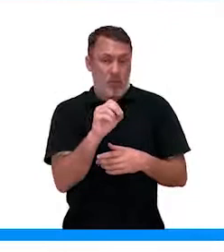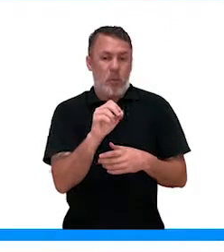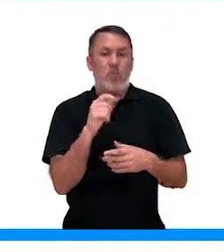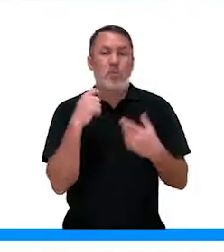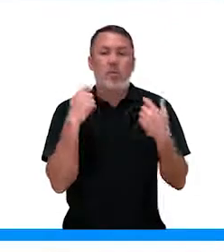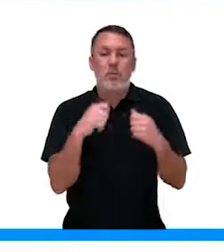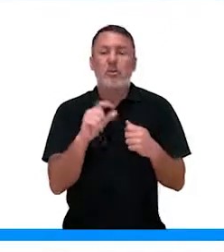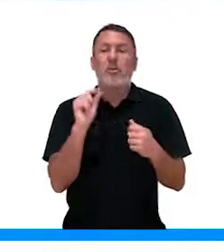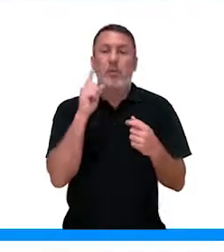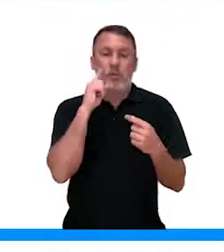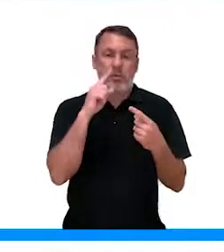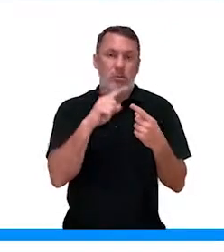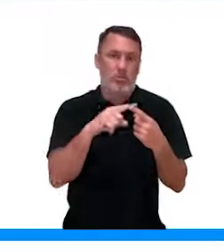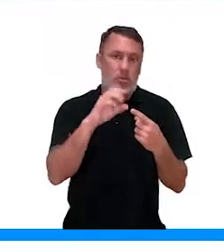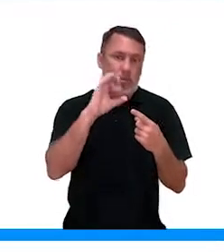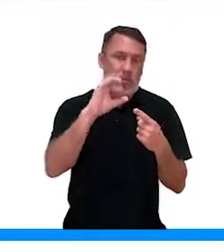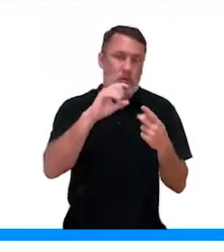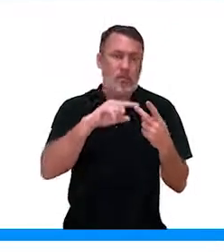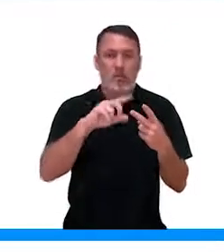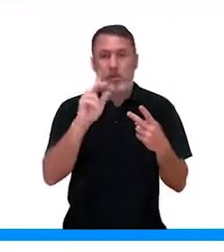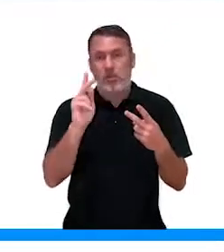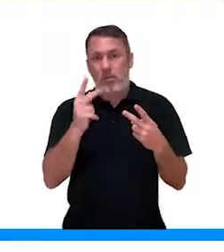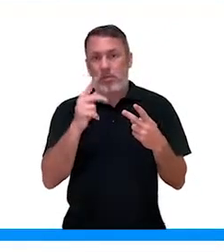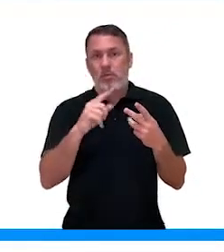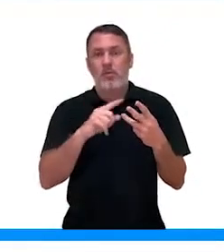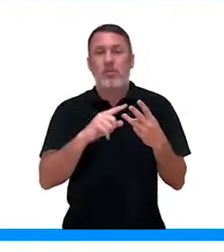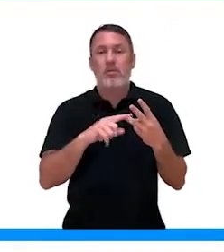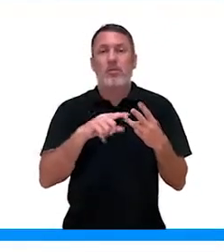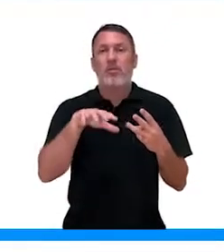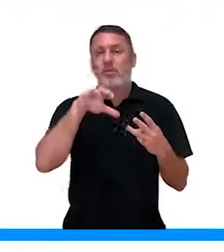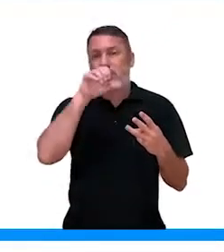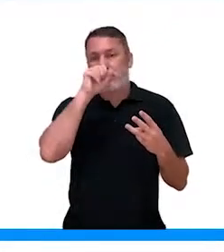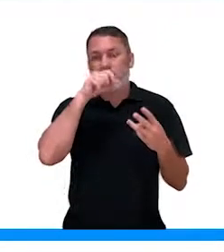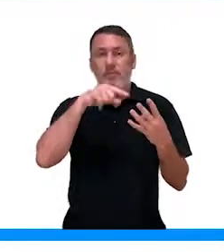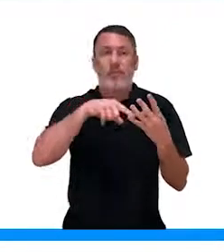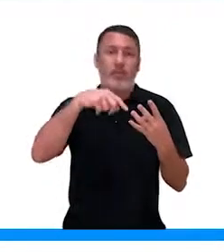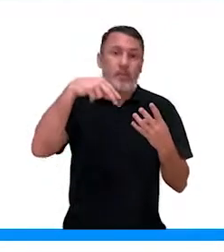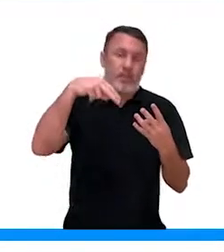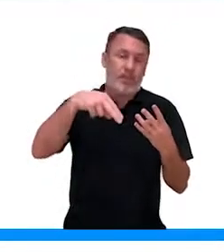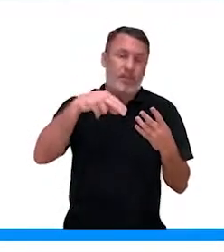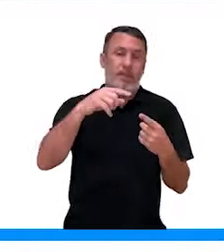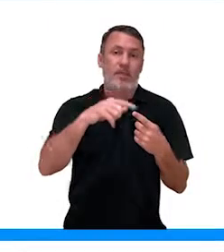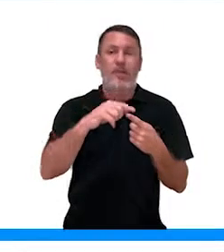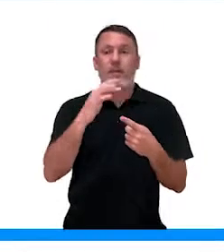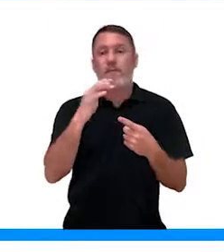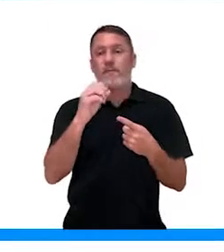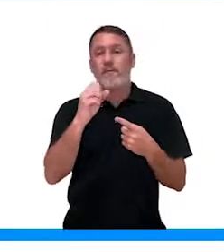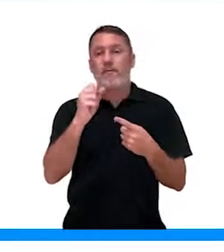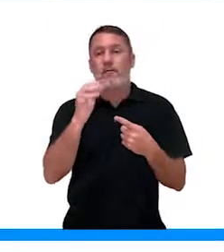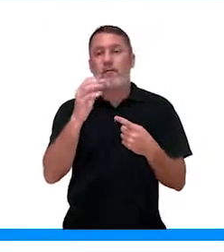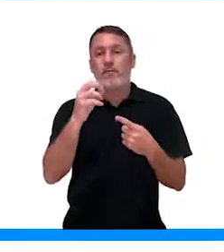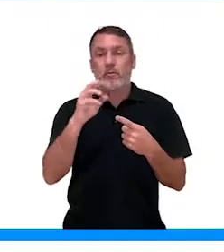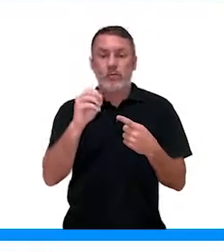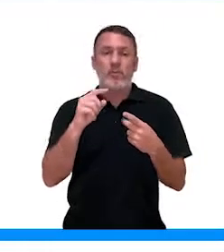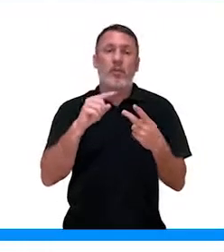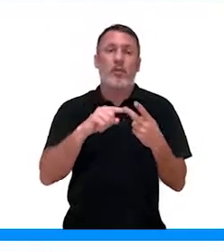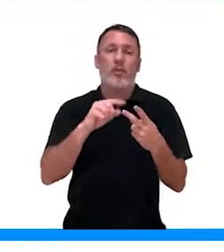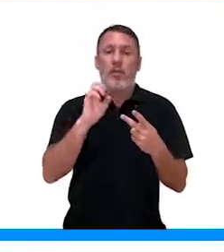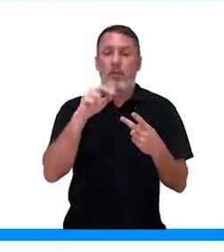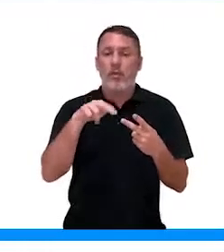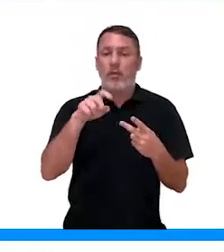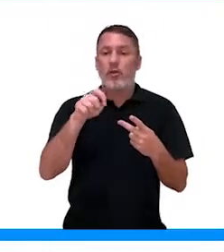precisar de carbono, hidrogênio, oxigênio, nitrogênio, fósforo, enxofre,